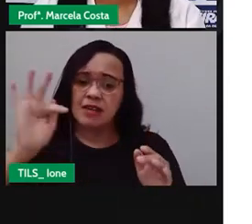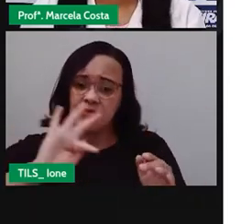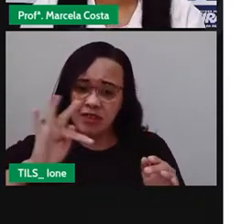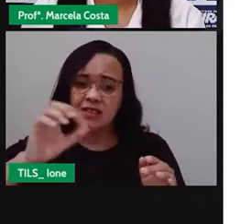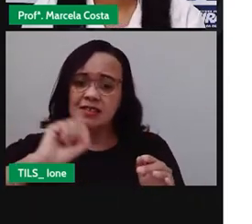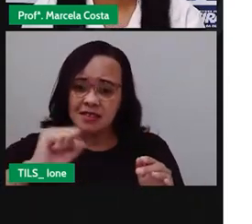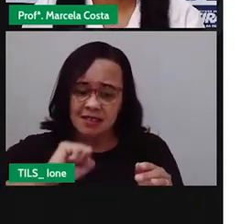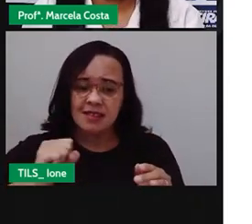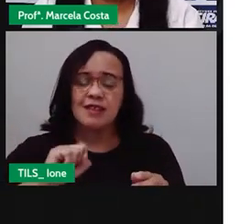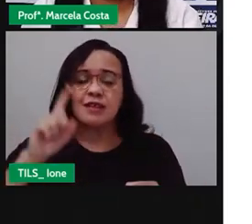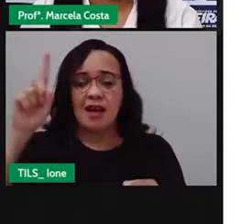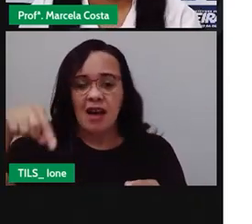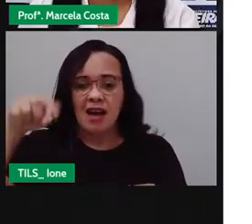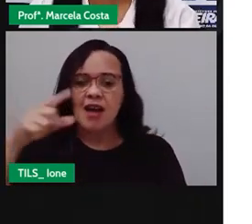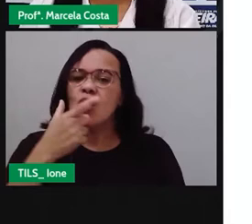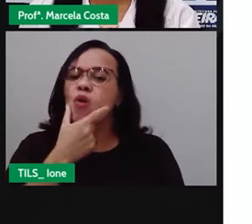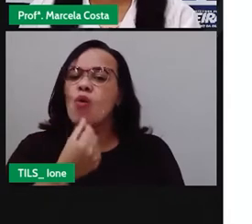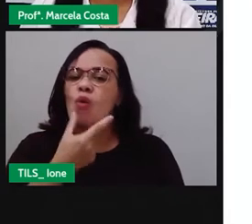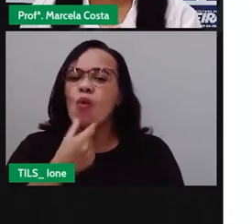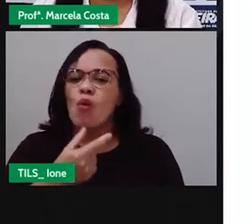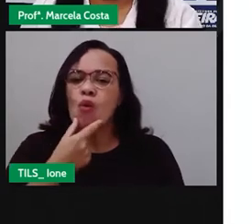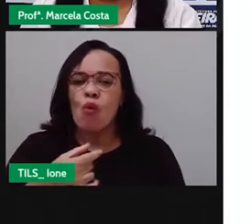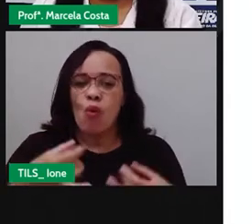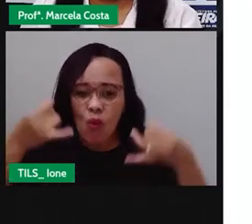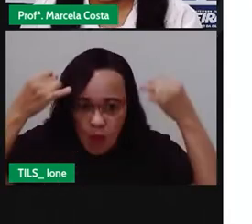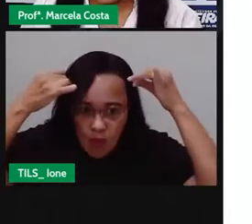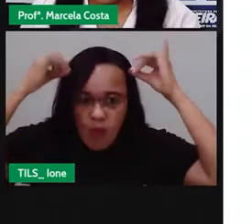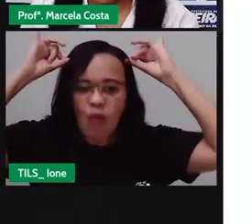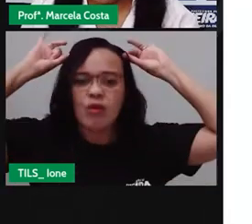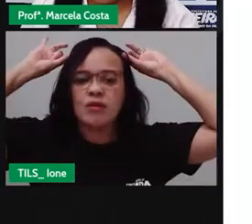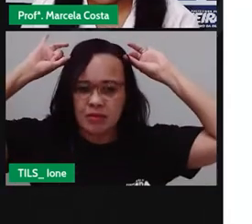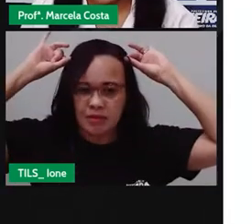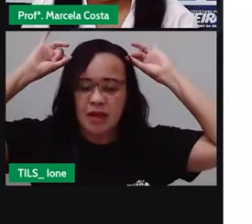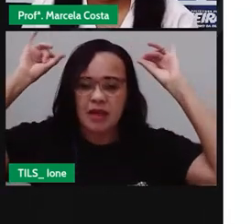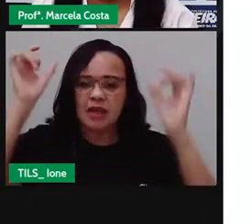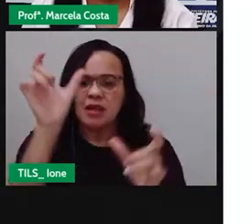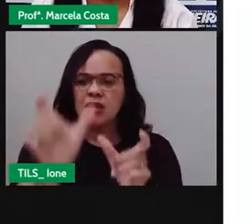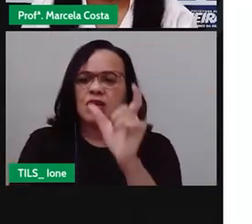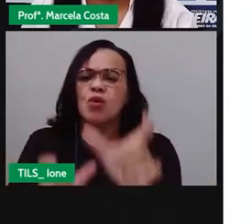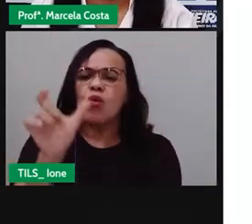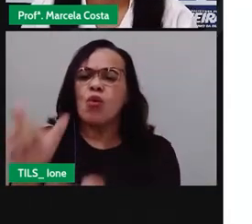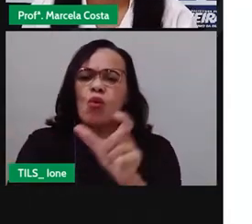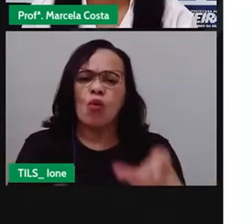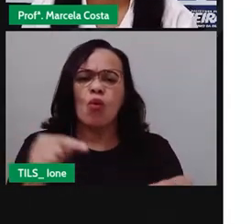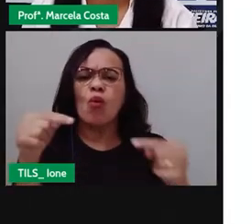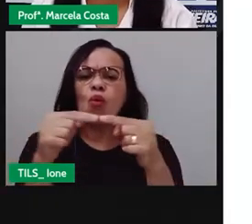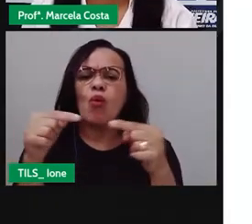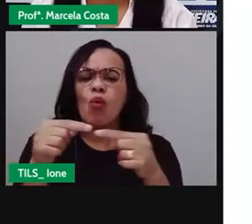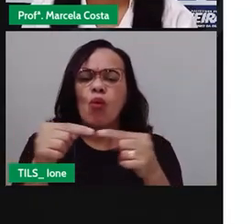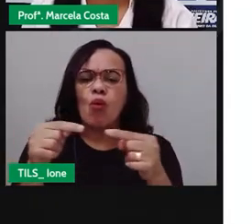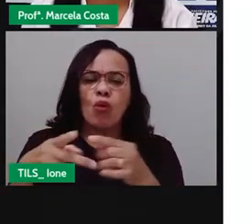a escultura do vaqueiro, né, representando aí a cultura de Feira de Santana.